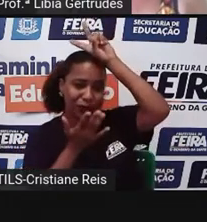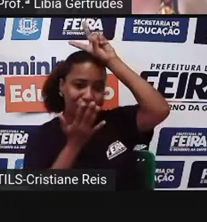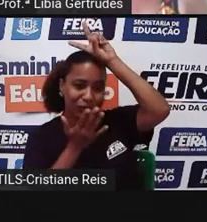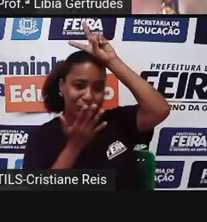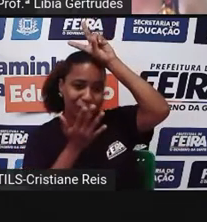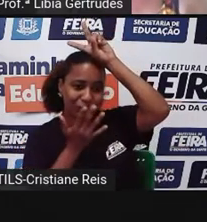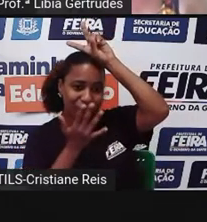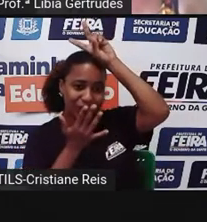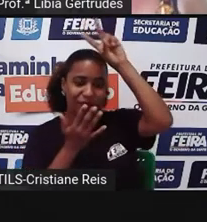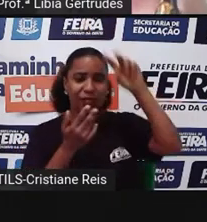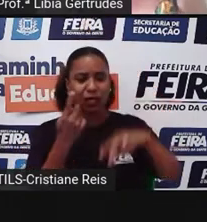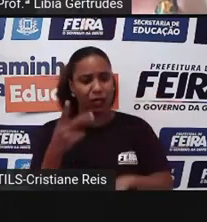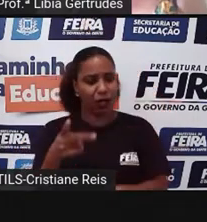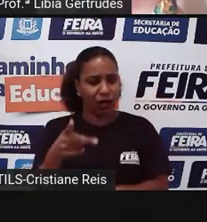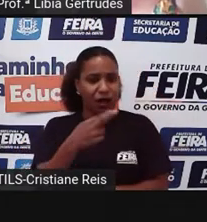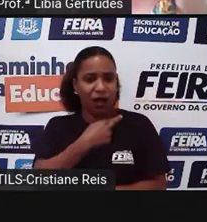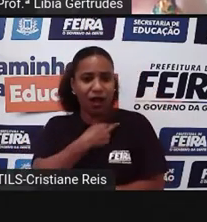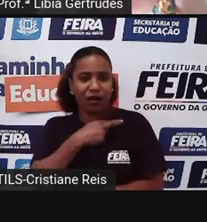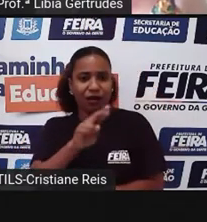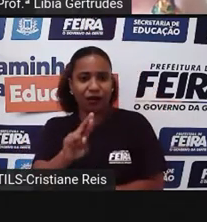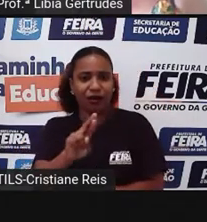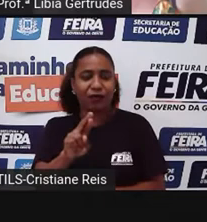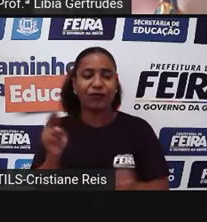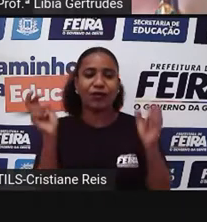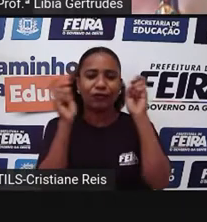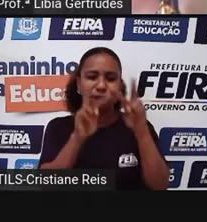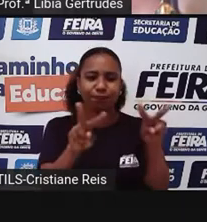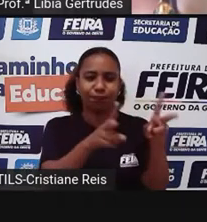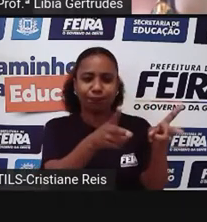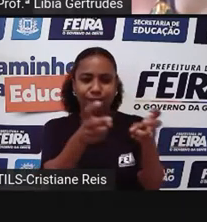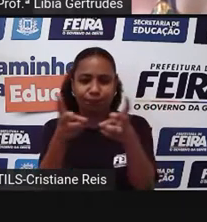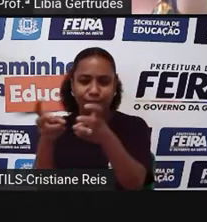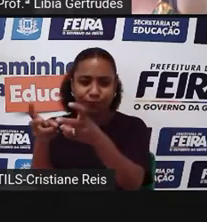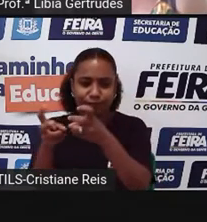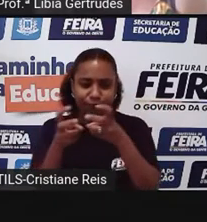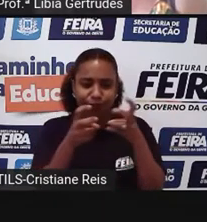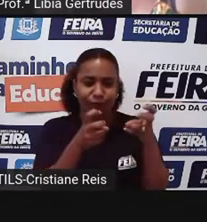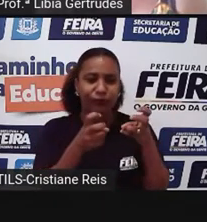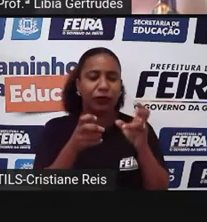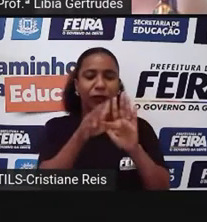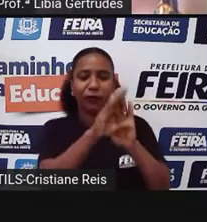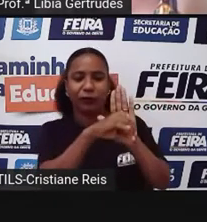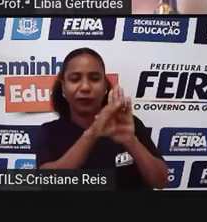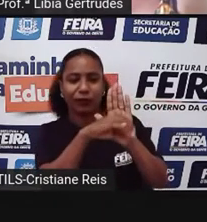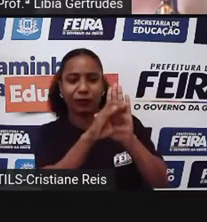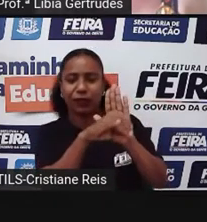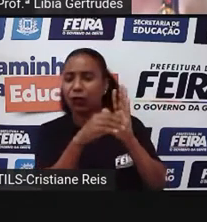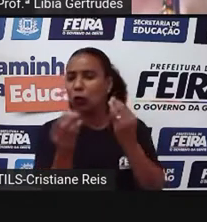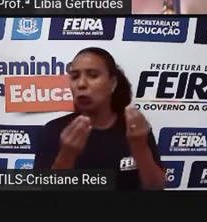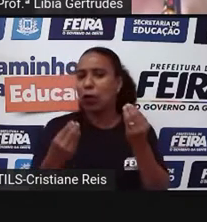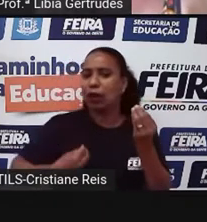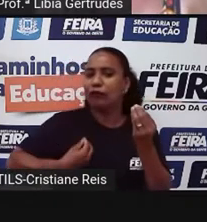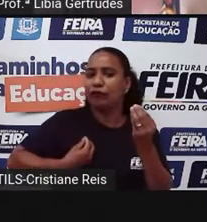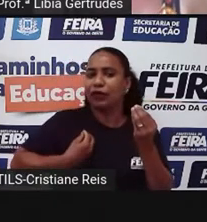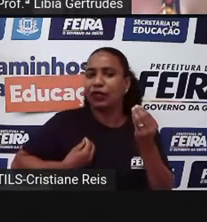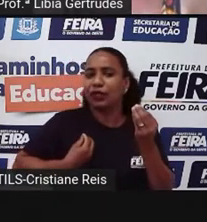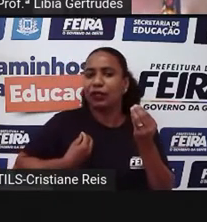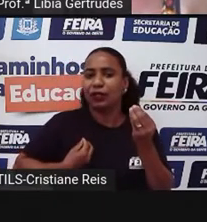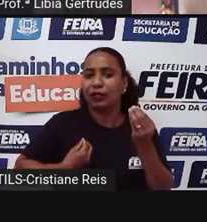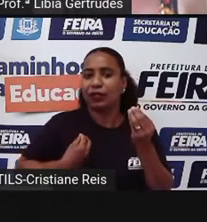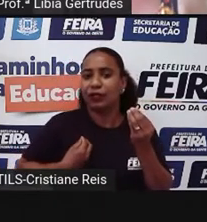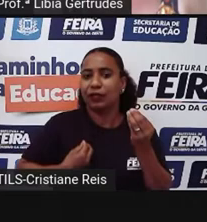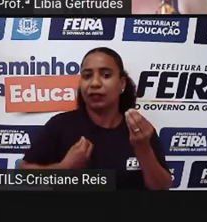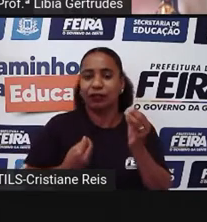religião, de ver o mundo, de conceber o conceito da origem da vida, por exemplo. Eles têm